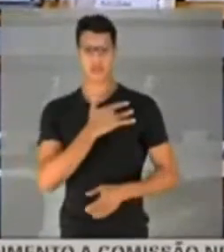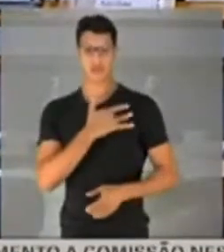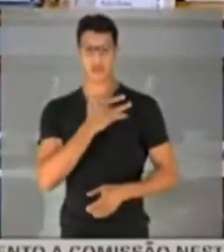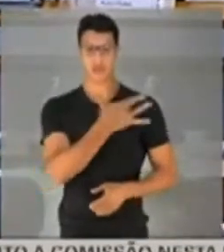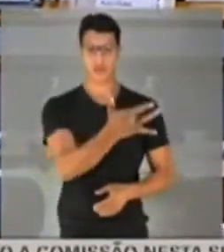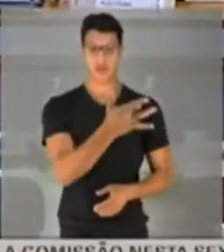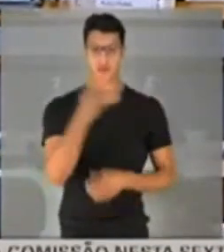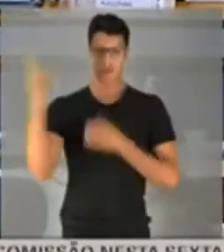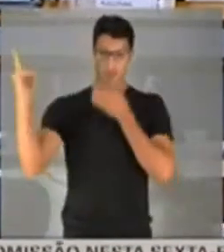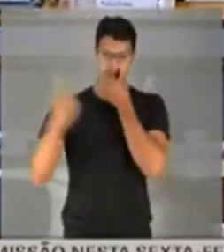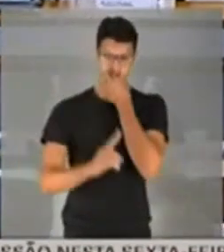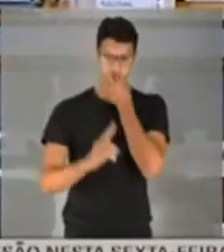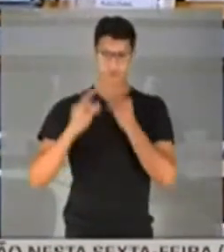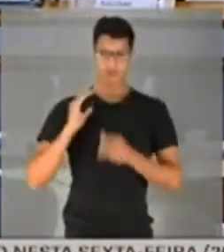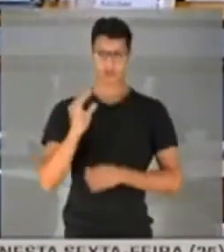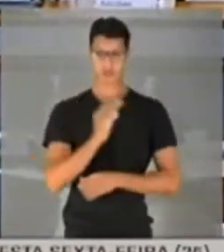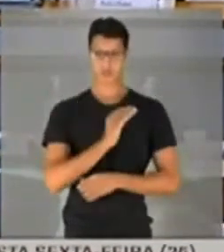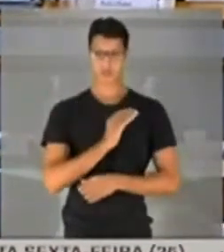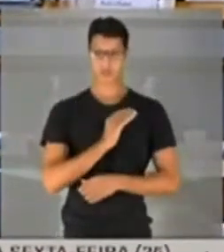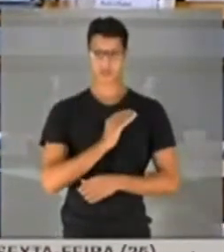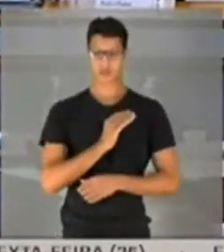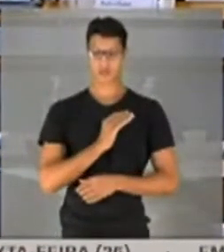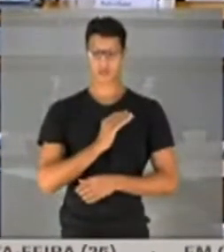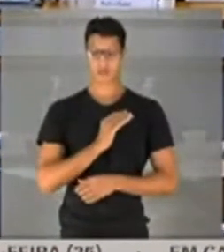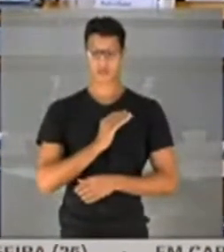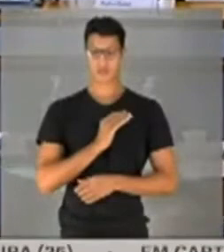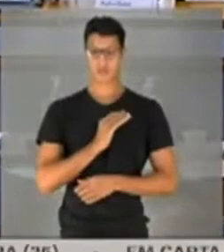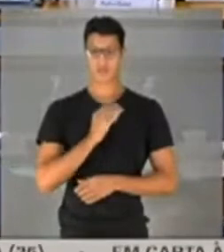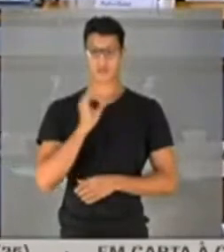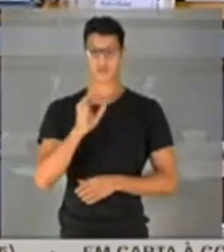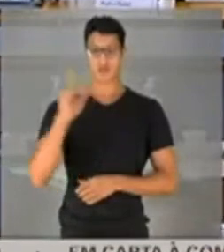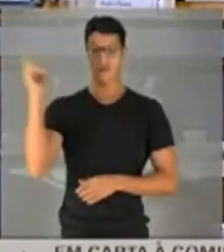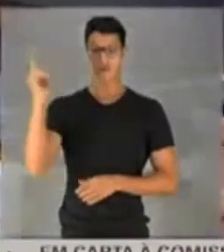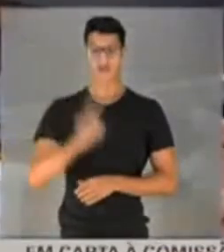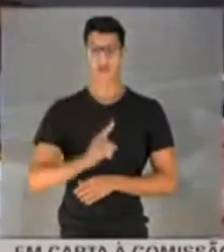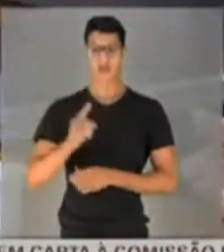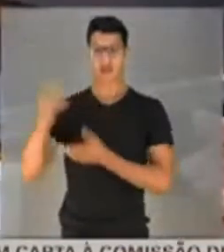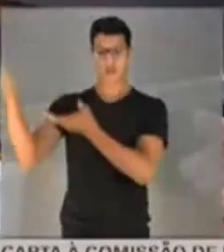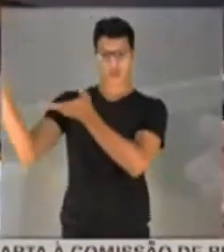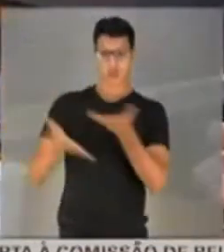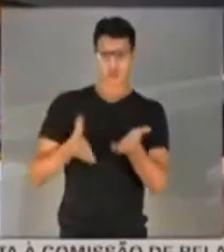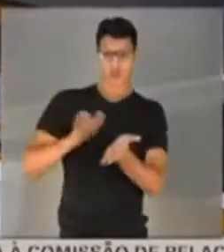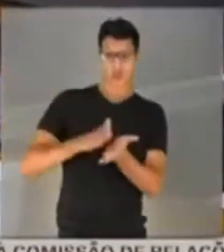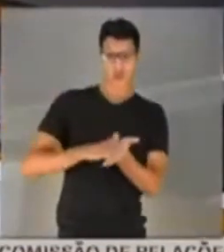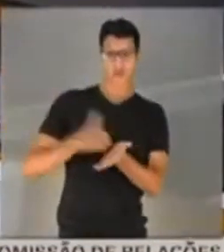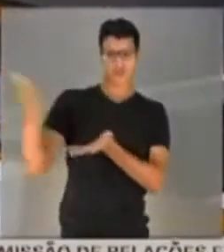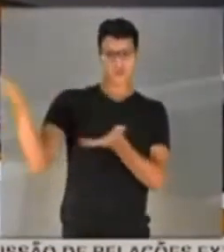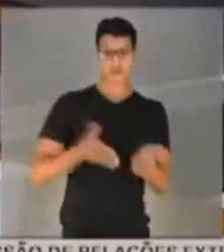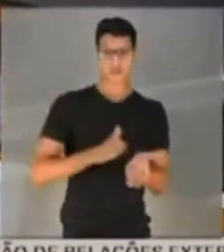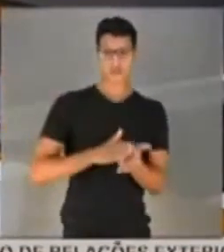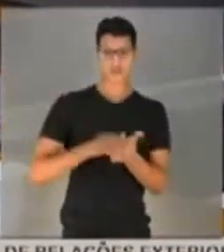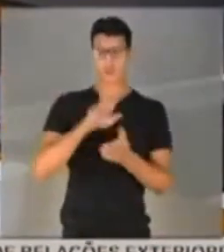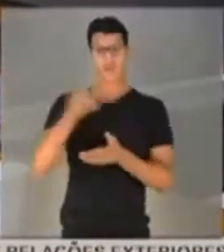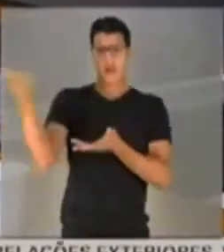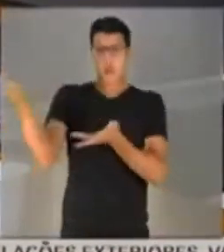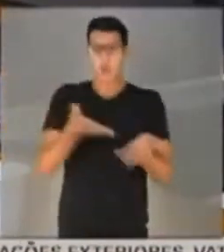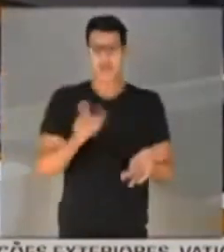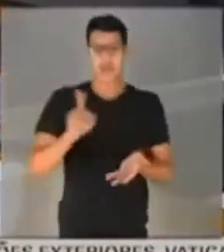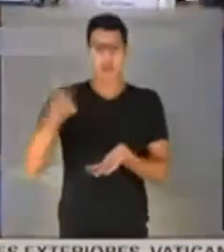venha a esta comissão, só o venha na condição do convocado. Sim. Não será convidado.